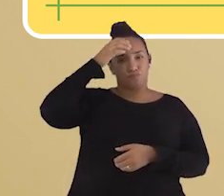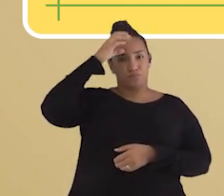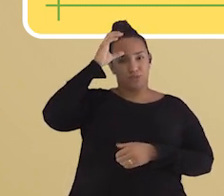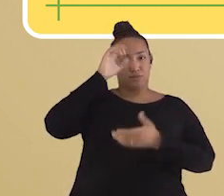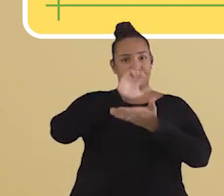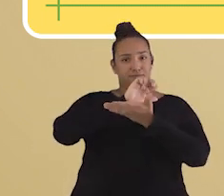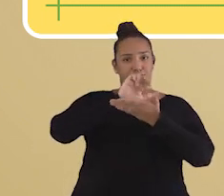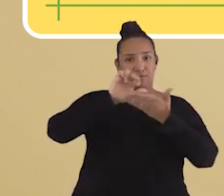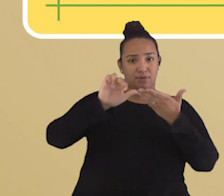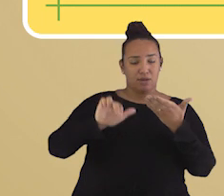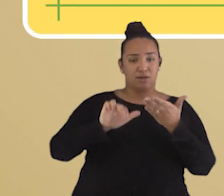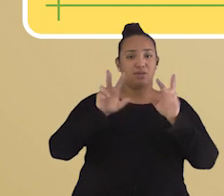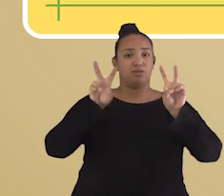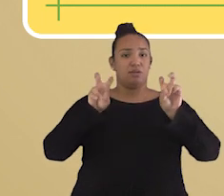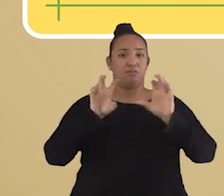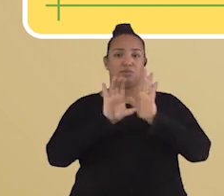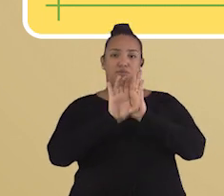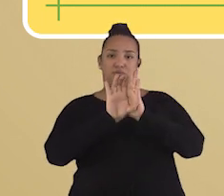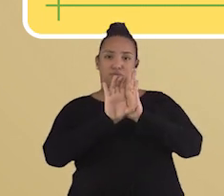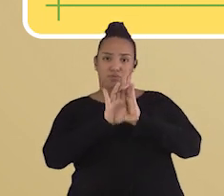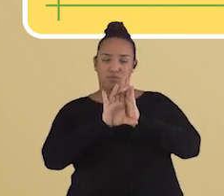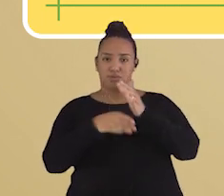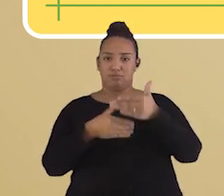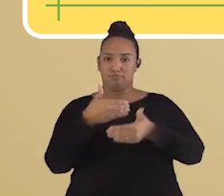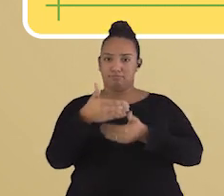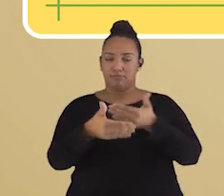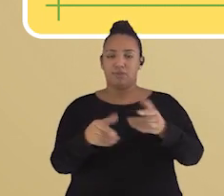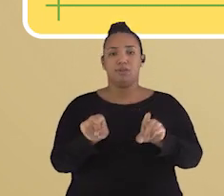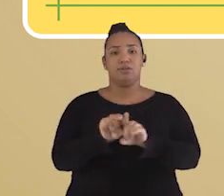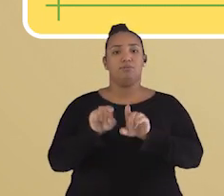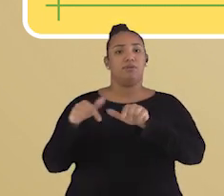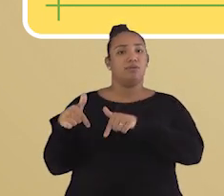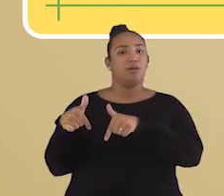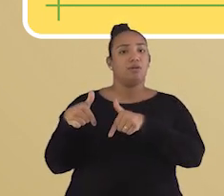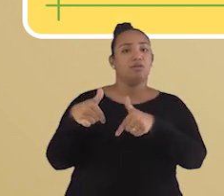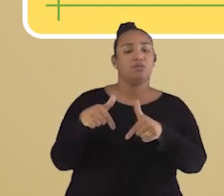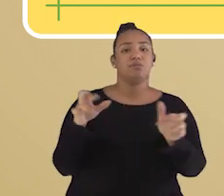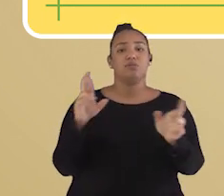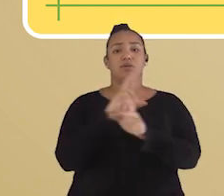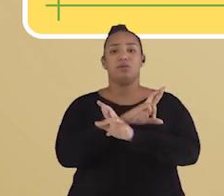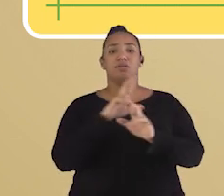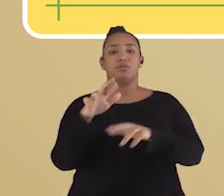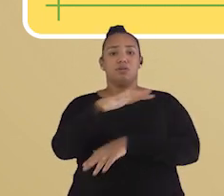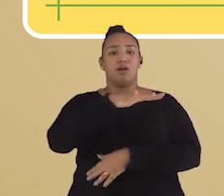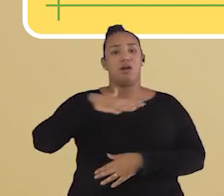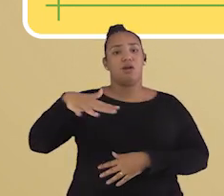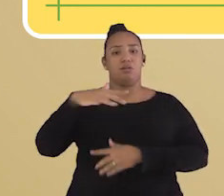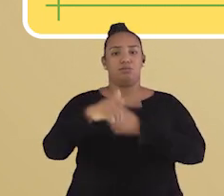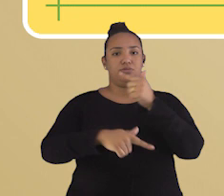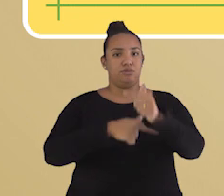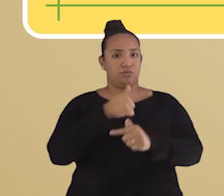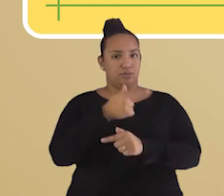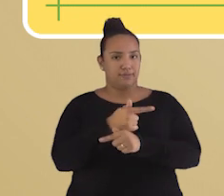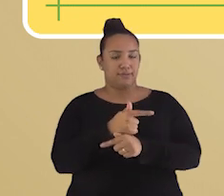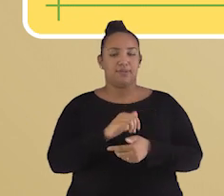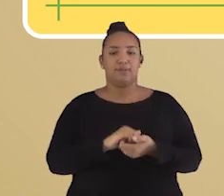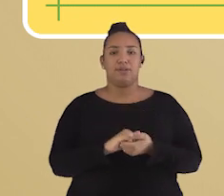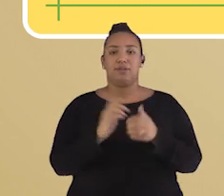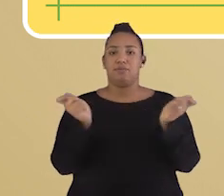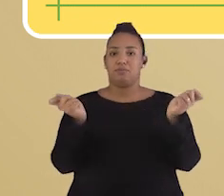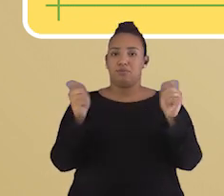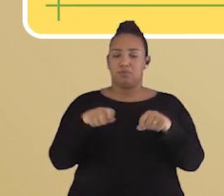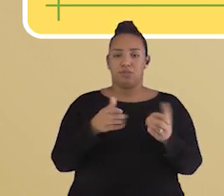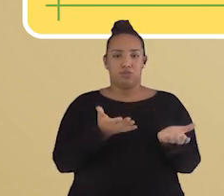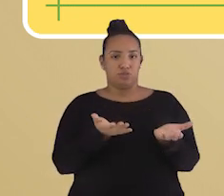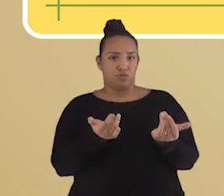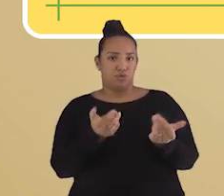referentes a conceitos, procedimentos e atitudes relacionados à geografia, que permita aos